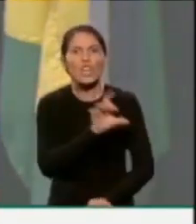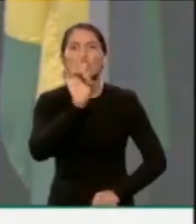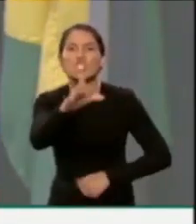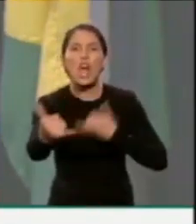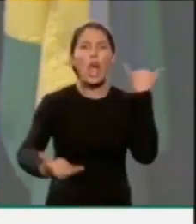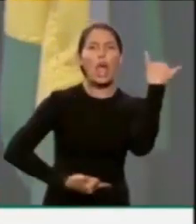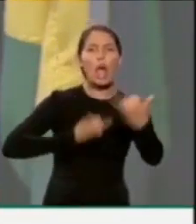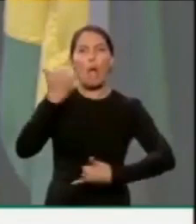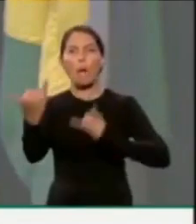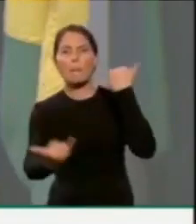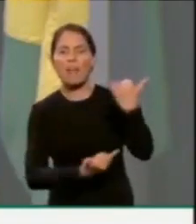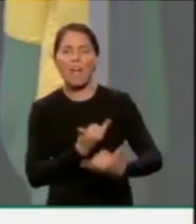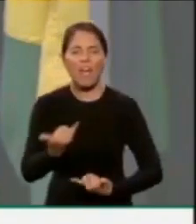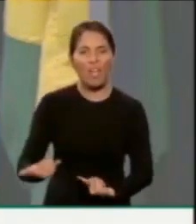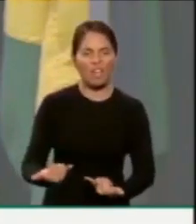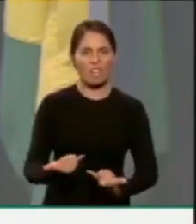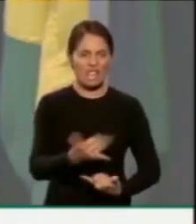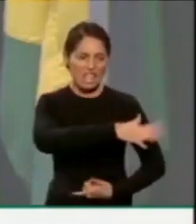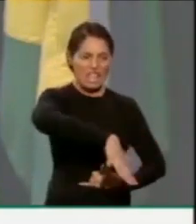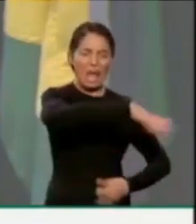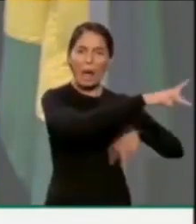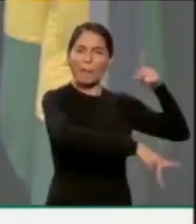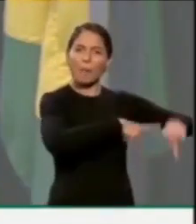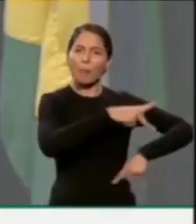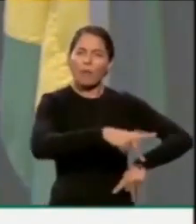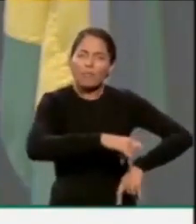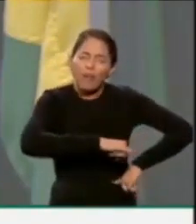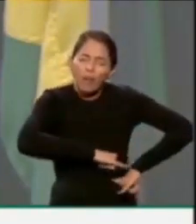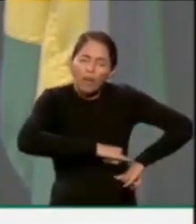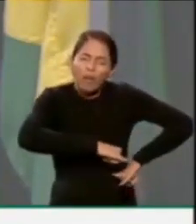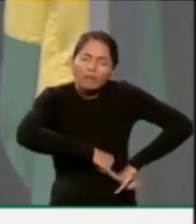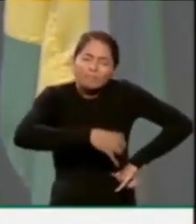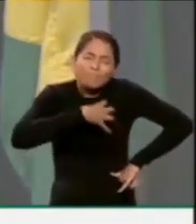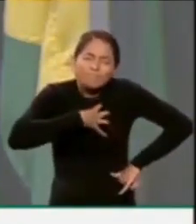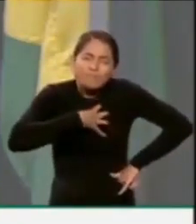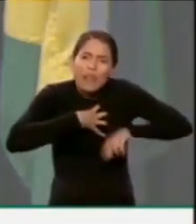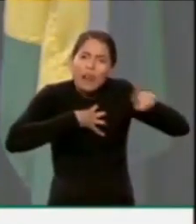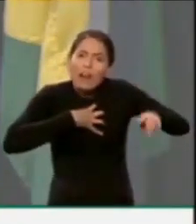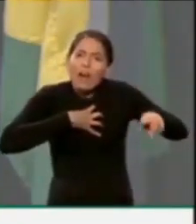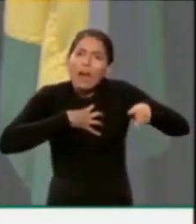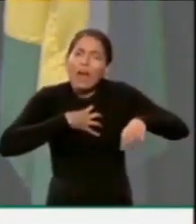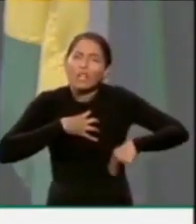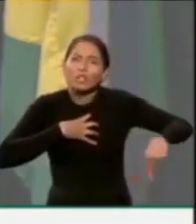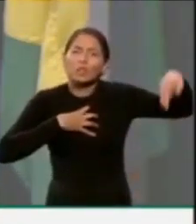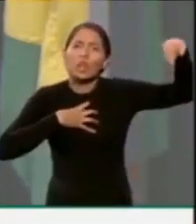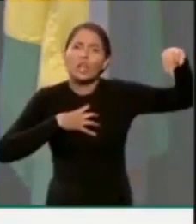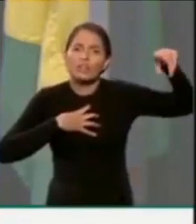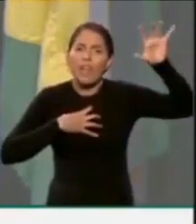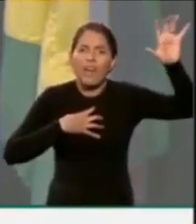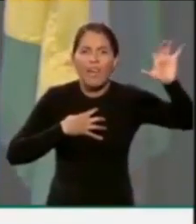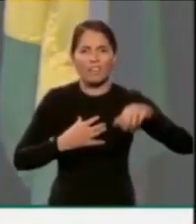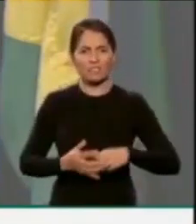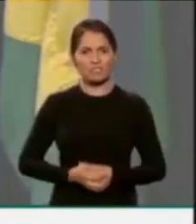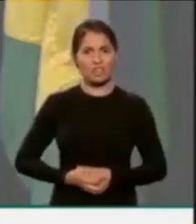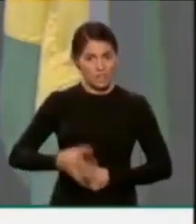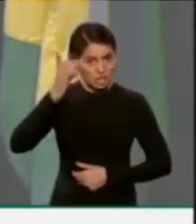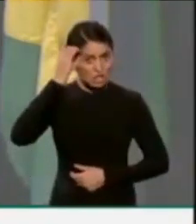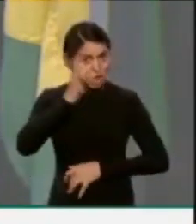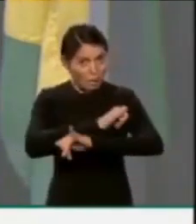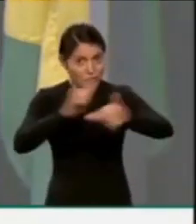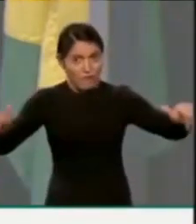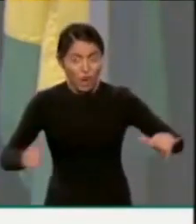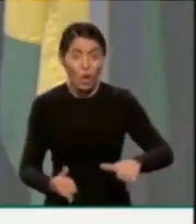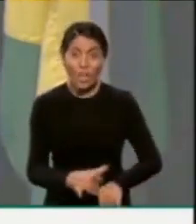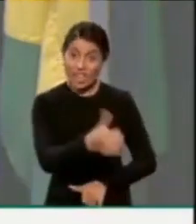com sentimentos da população nordestina. Dilma disse que entregaria,